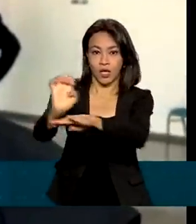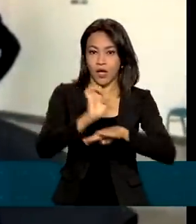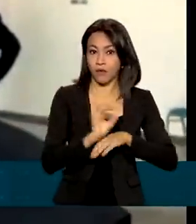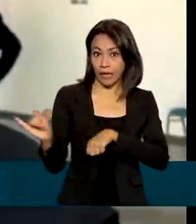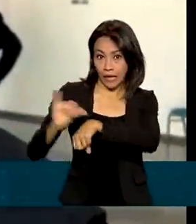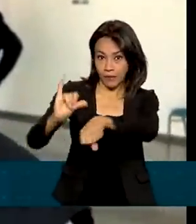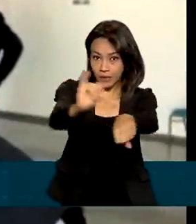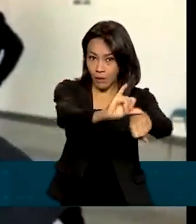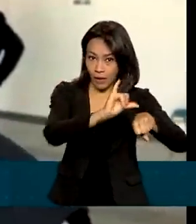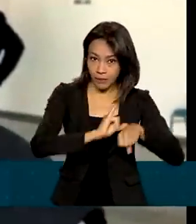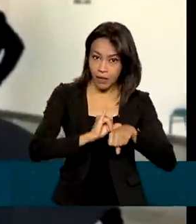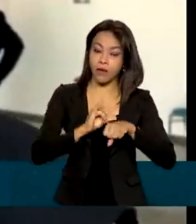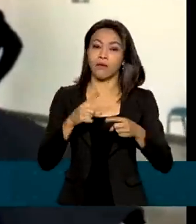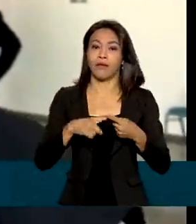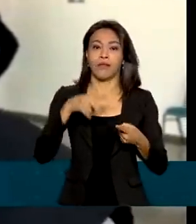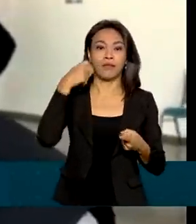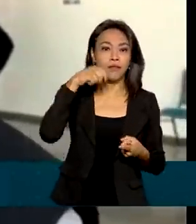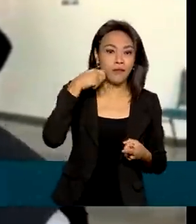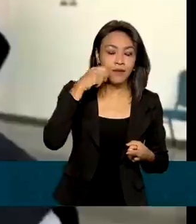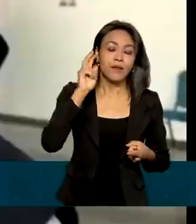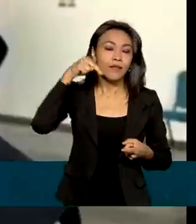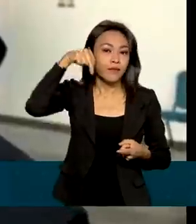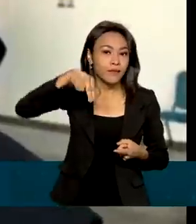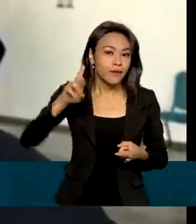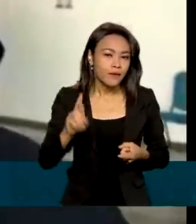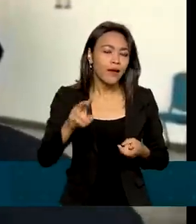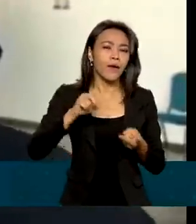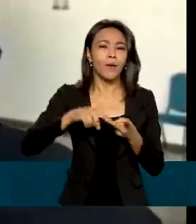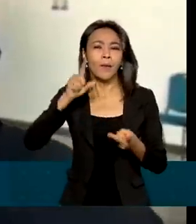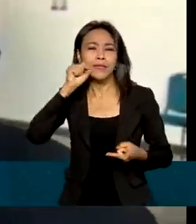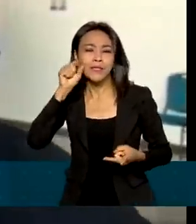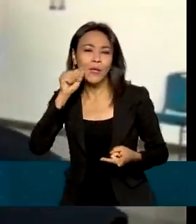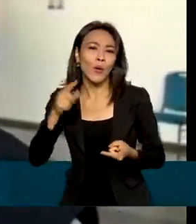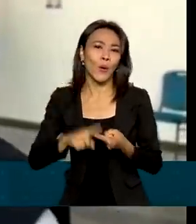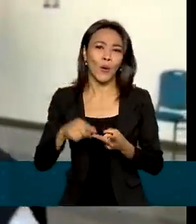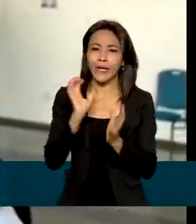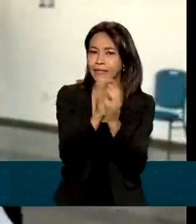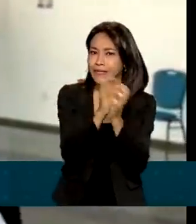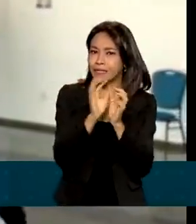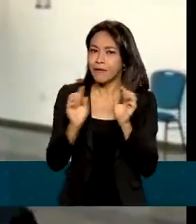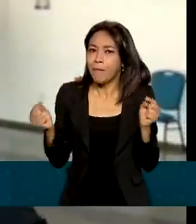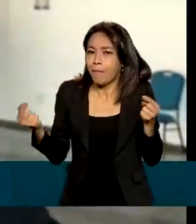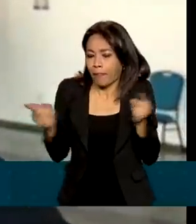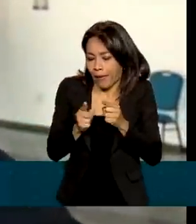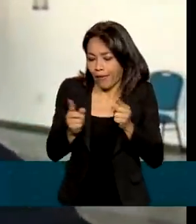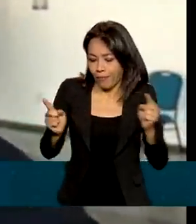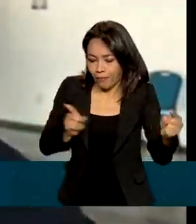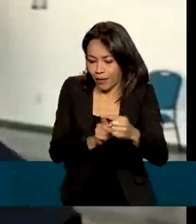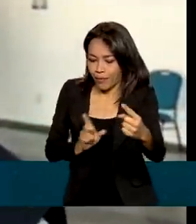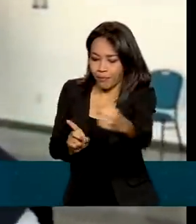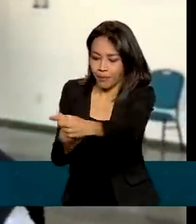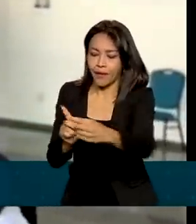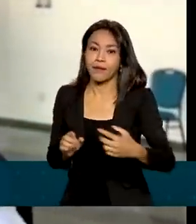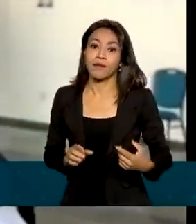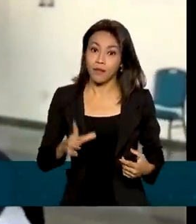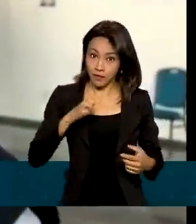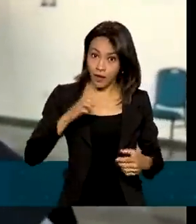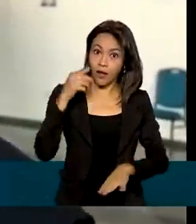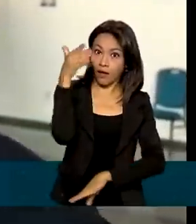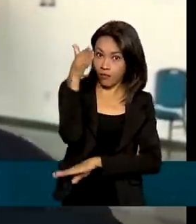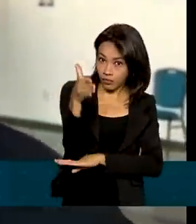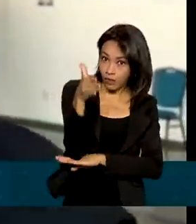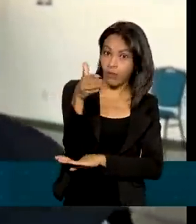de Natal para João Pessoa, João Pessoa, Recife e Recife, Maceió. Você tem uma quantidade de quartos de hotel superlativos,